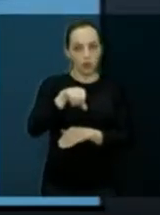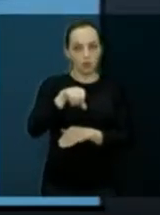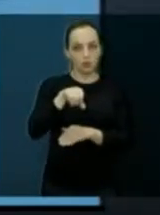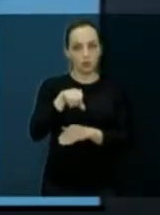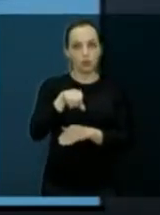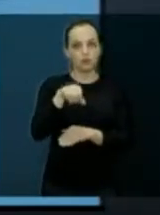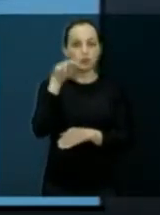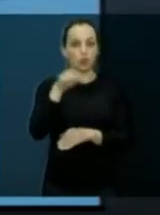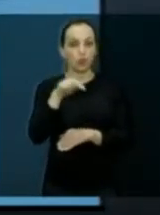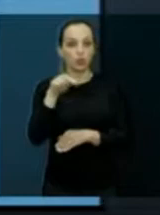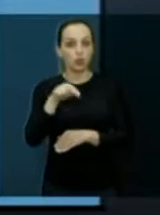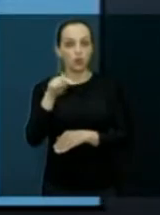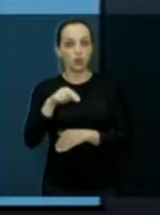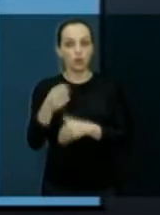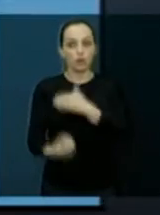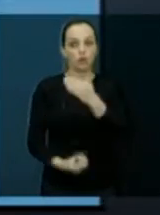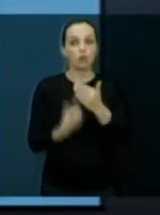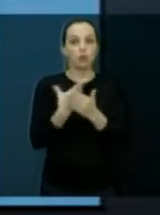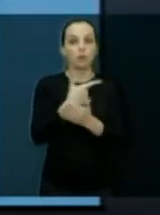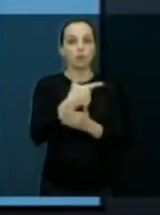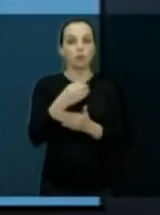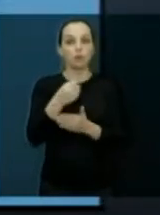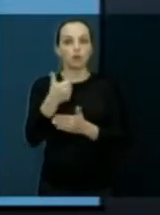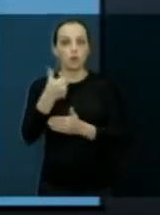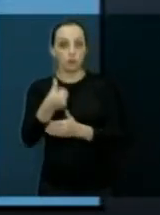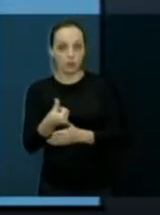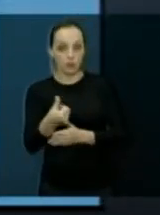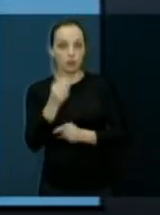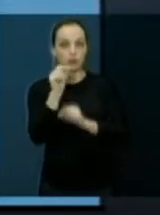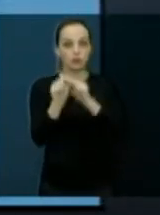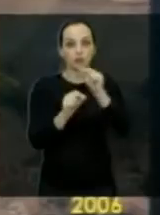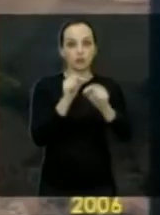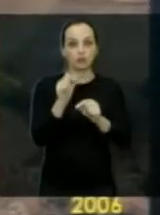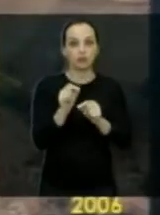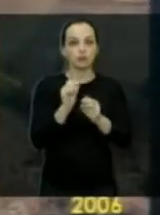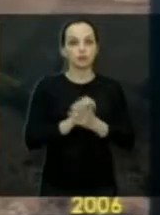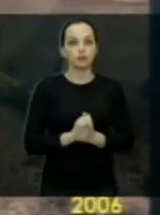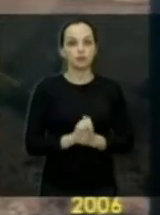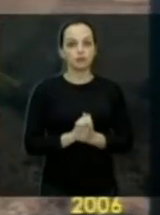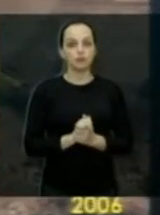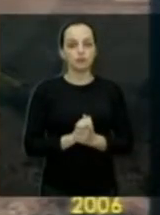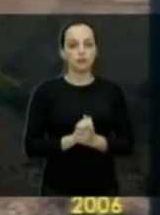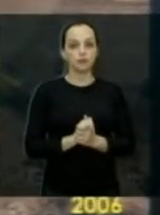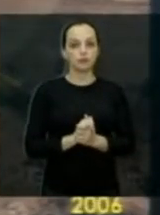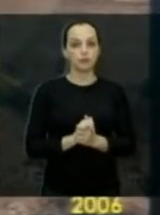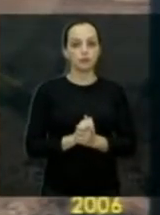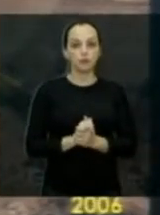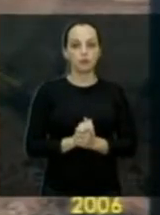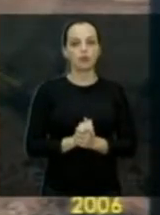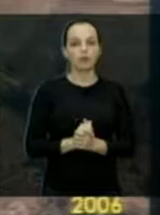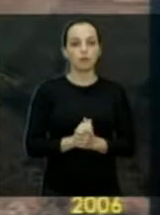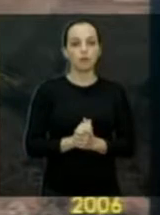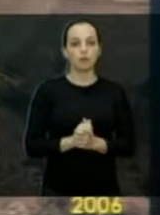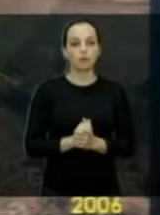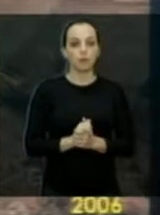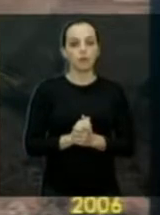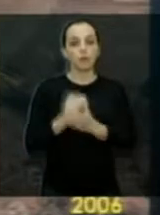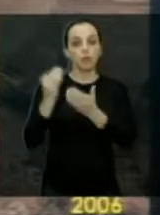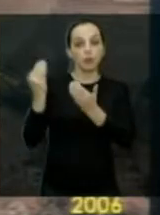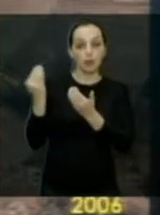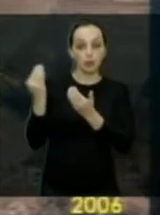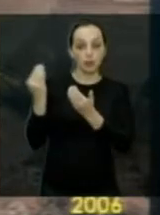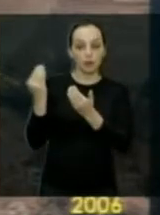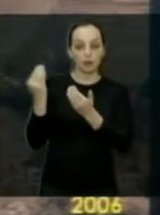mas foi instituído em 2016. Pode passar. Aí rapidamente também mostrar para